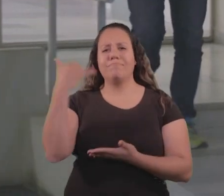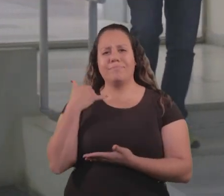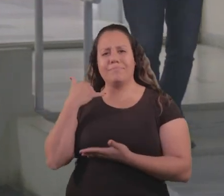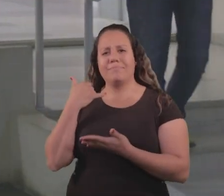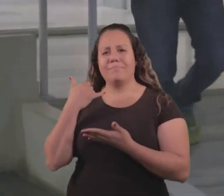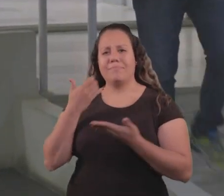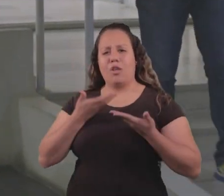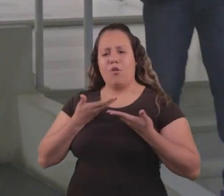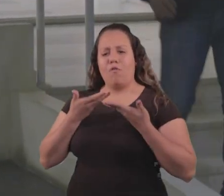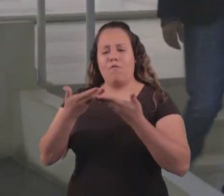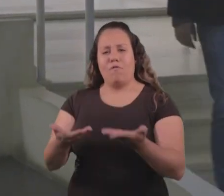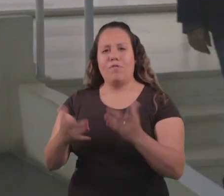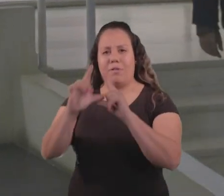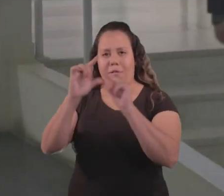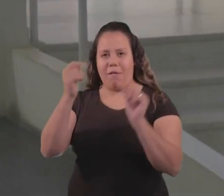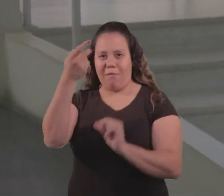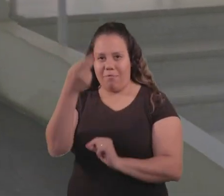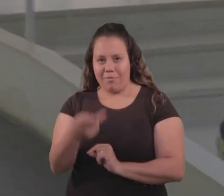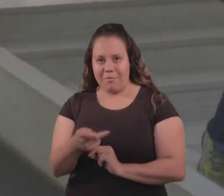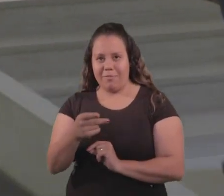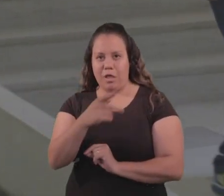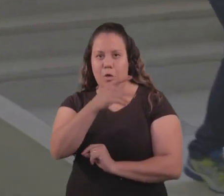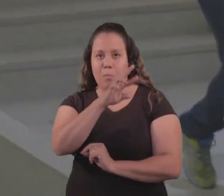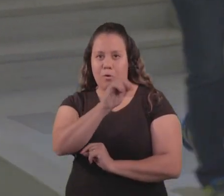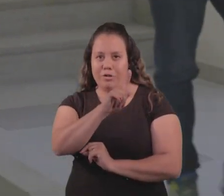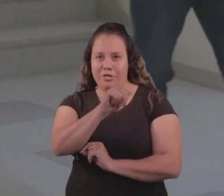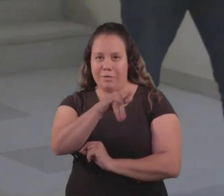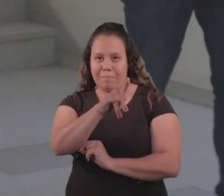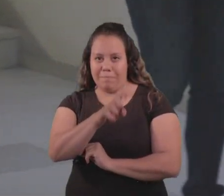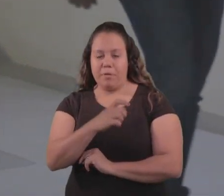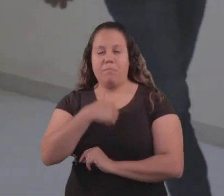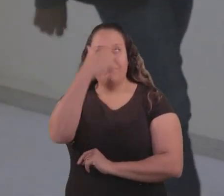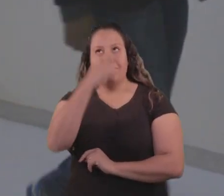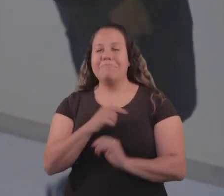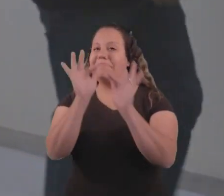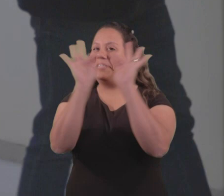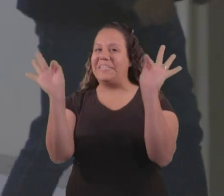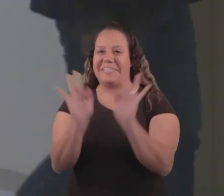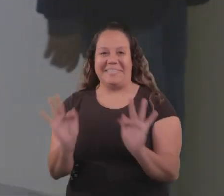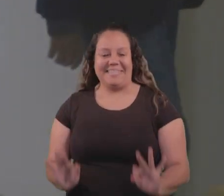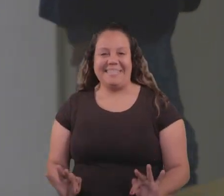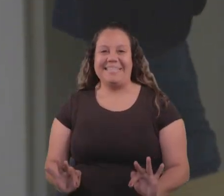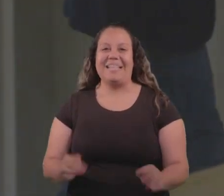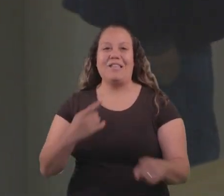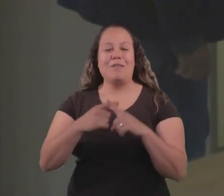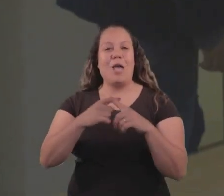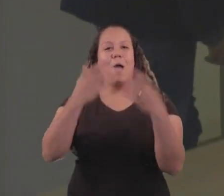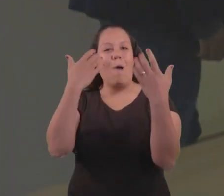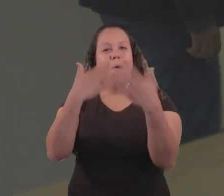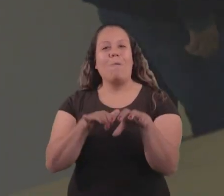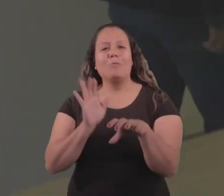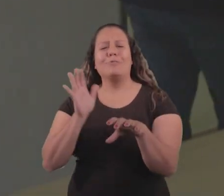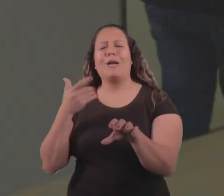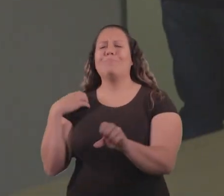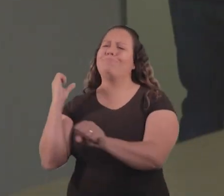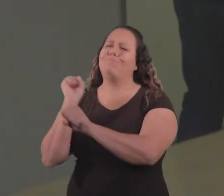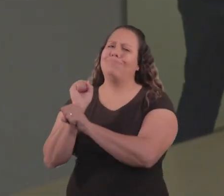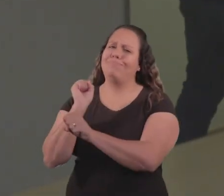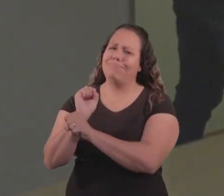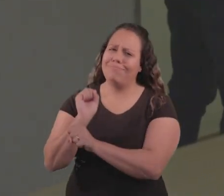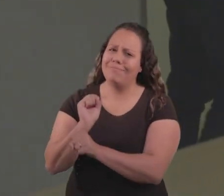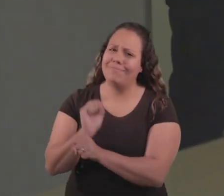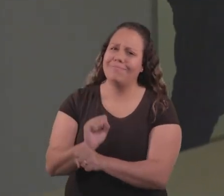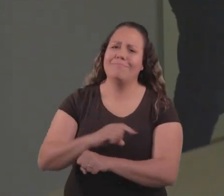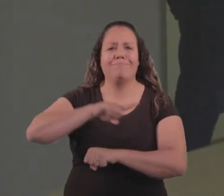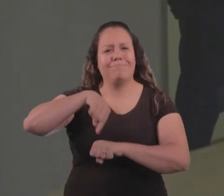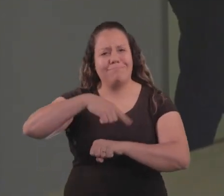telefonema de convocação aqui da Universidade, da ProGEP, eu fiquei muito feliz, muito, muito, porque era um concurso que eu já vinha aguardando